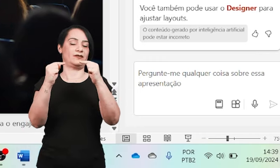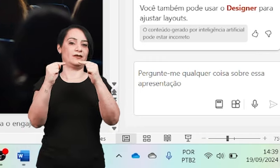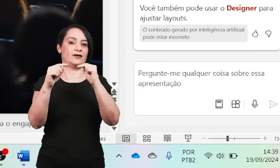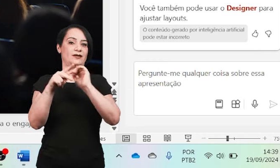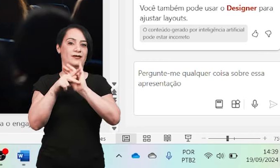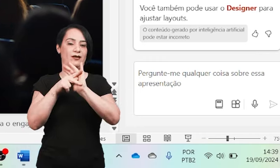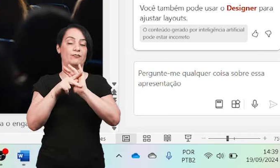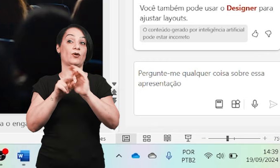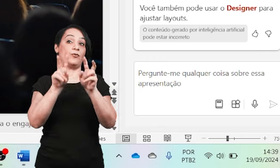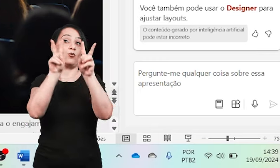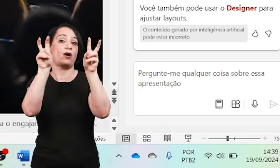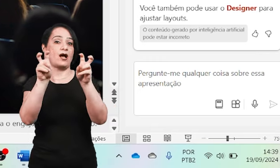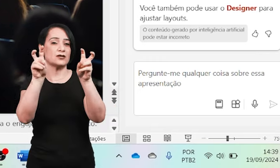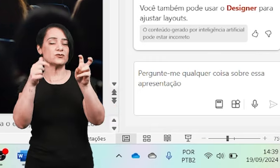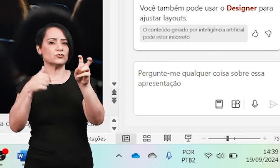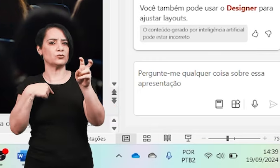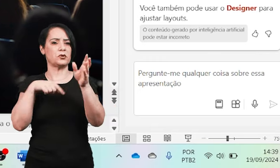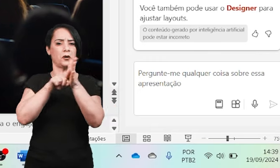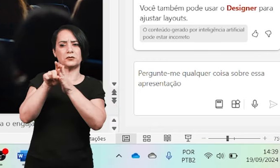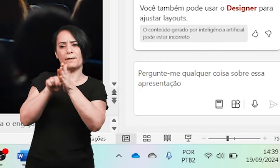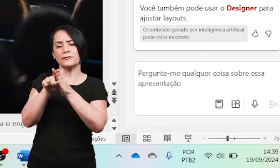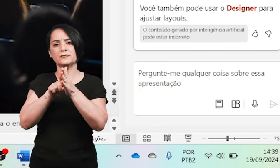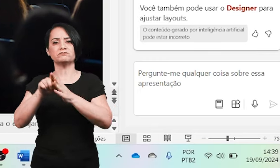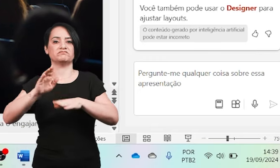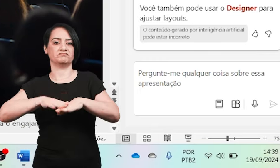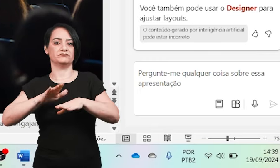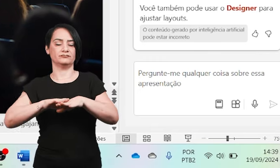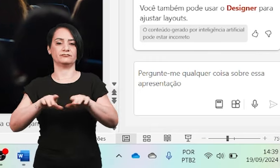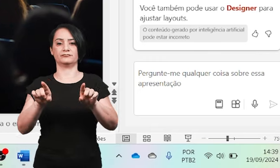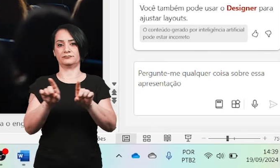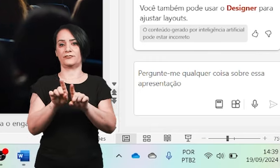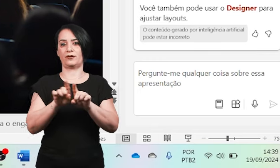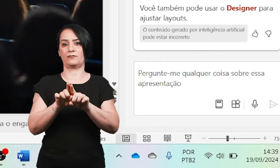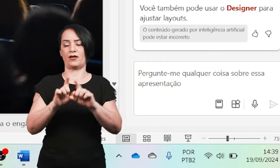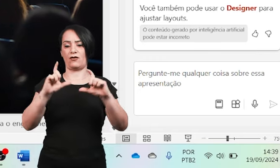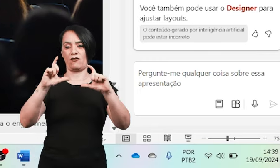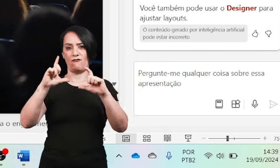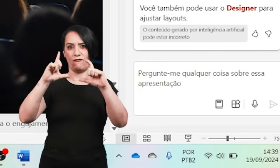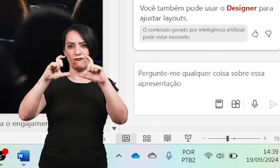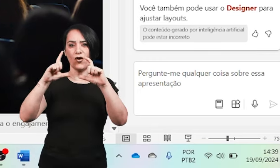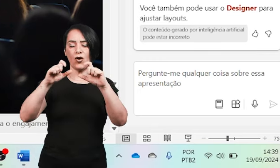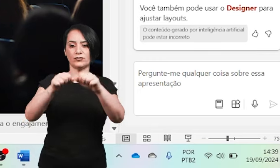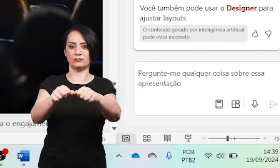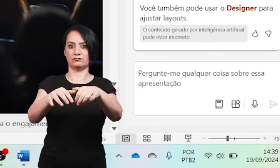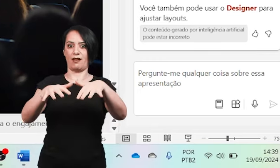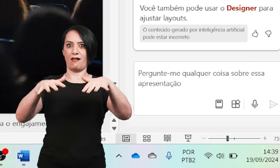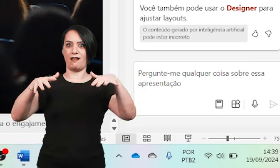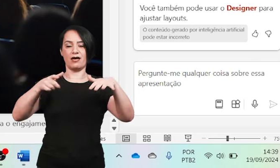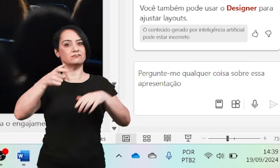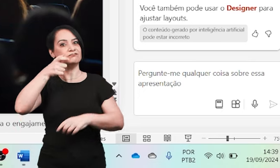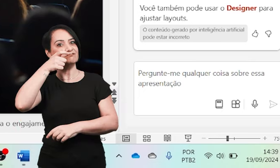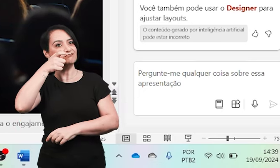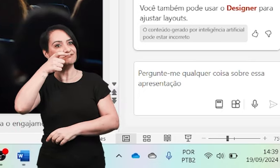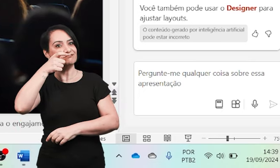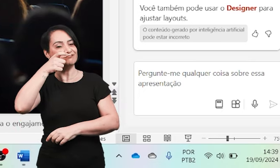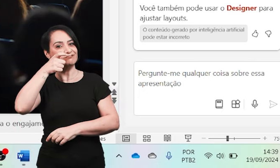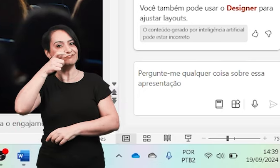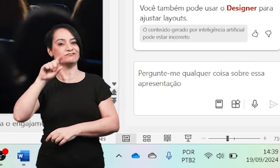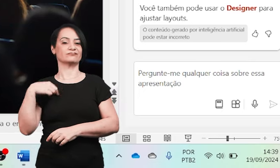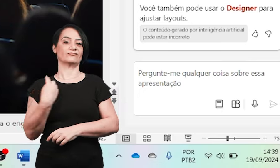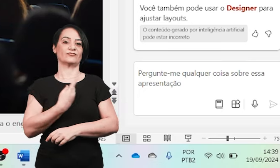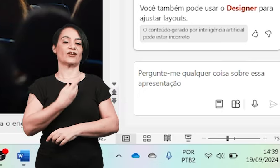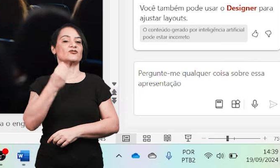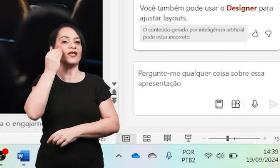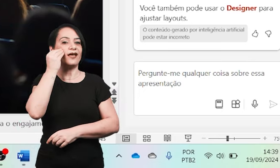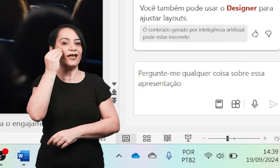referente ao assunto que eu estou pesquisando, né? Colocou aqui até uma foto de uma plateia ali assistindo, ou seja,